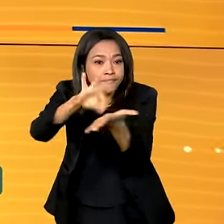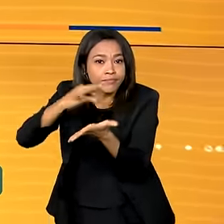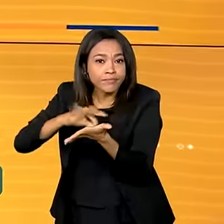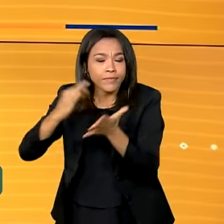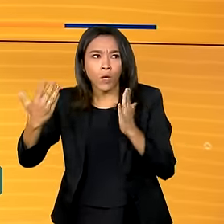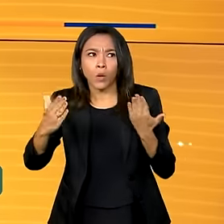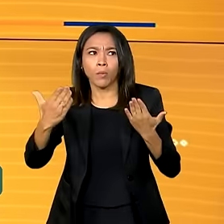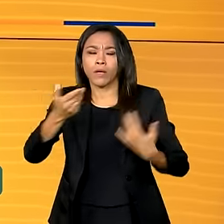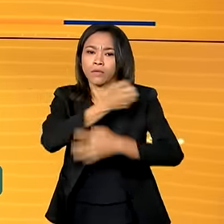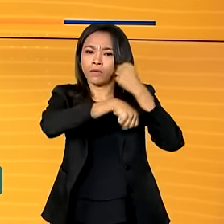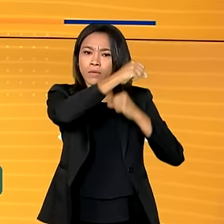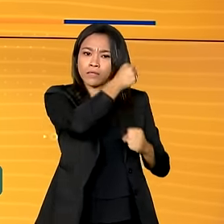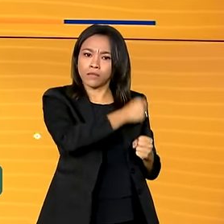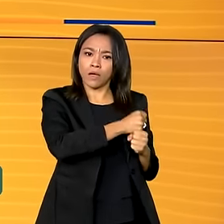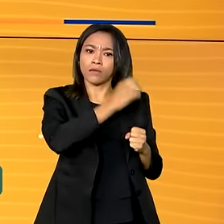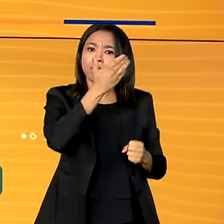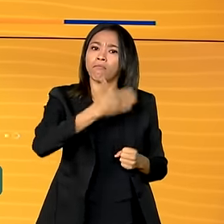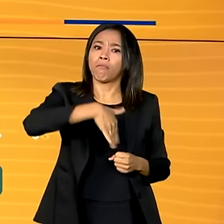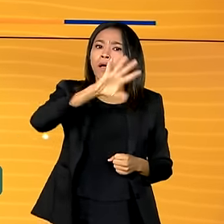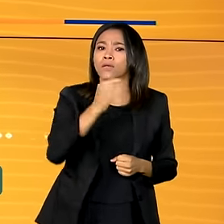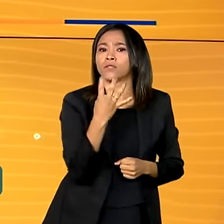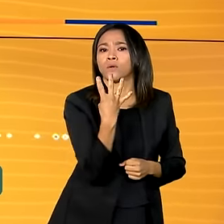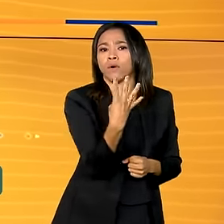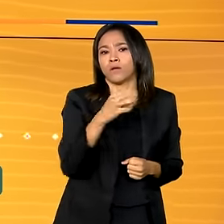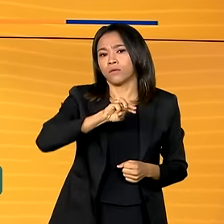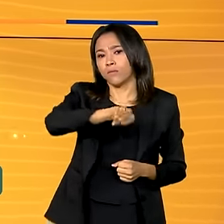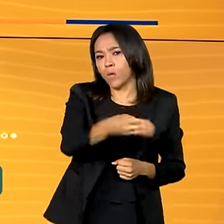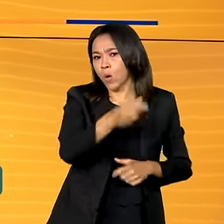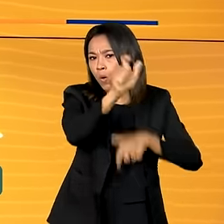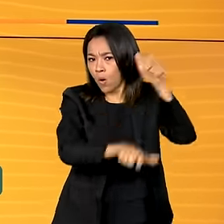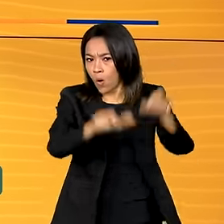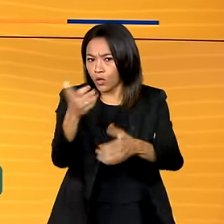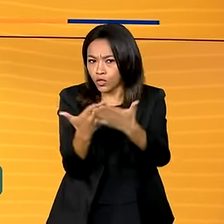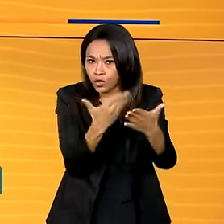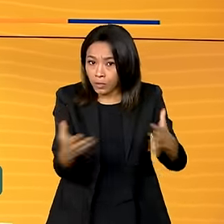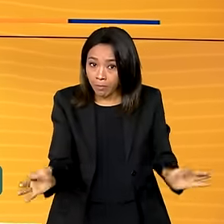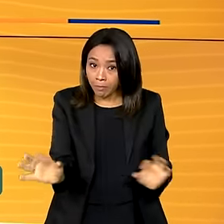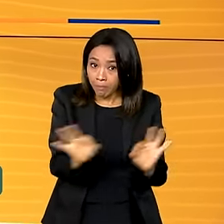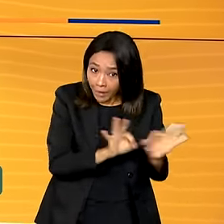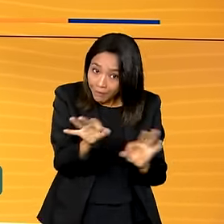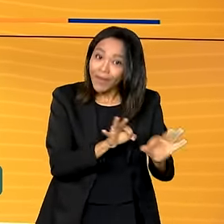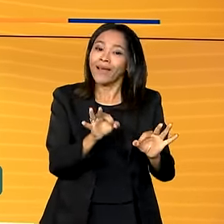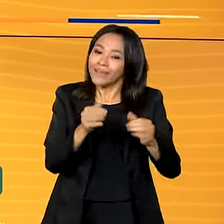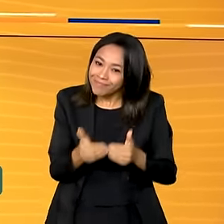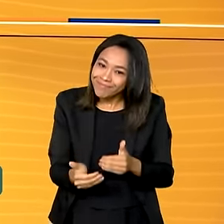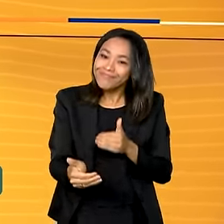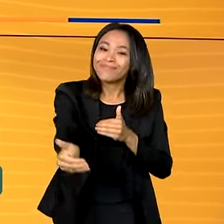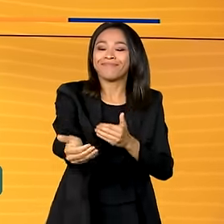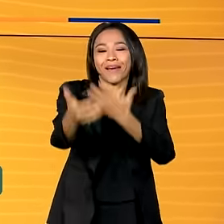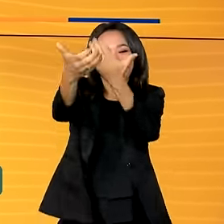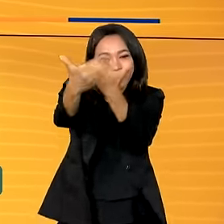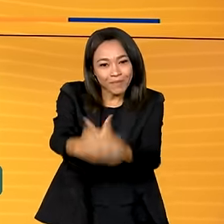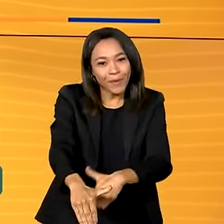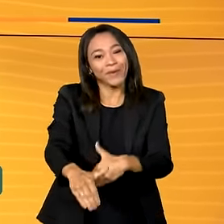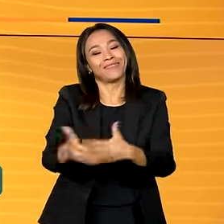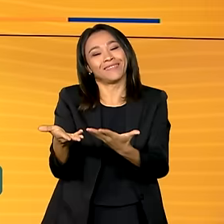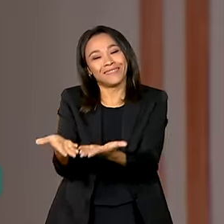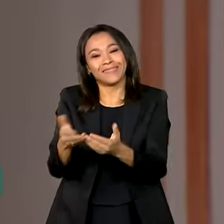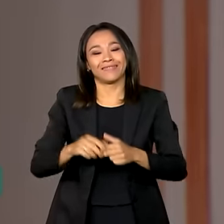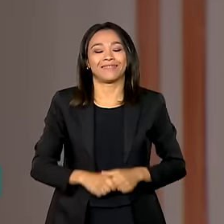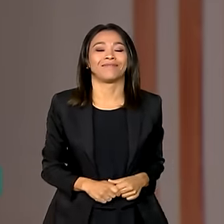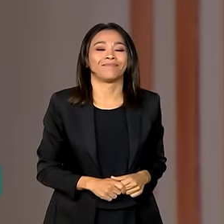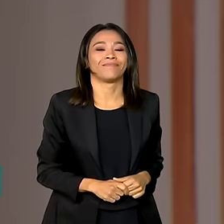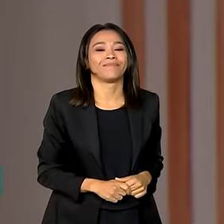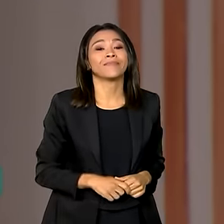comparação ao ano passado. São mais de 4 milhões de estudantes prontos para encarar a maratona de provas.